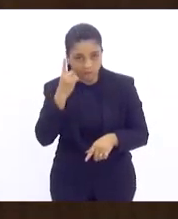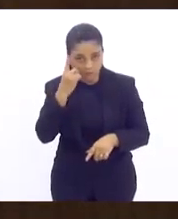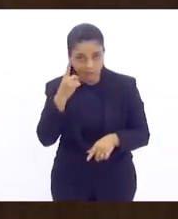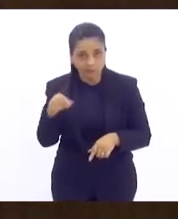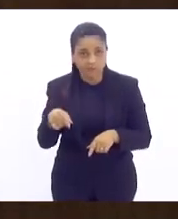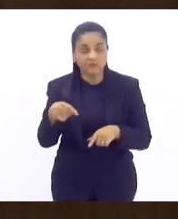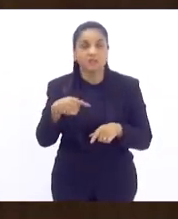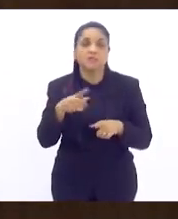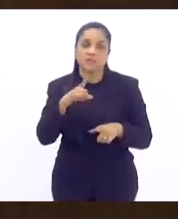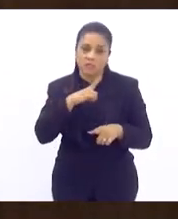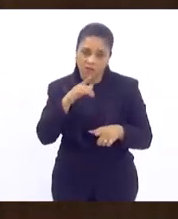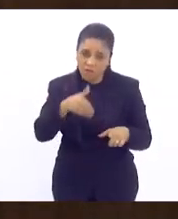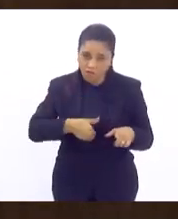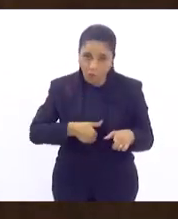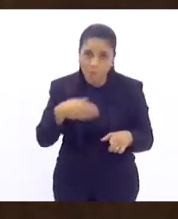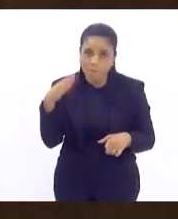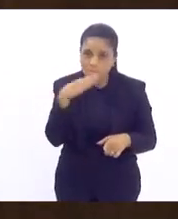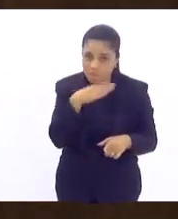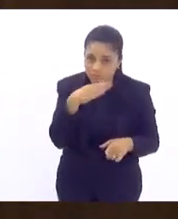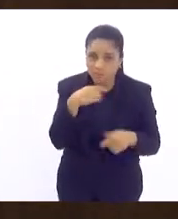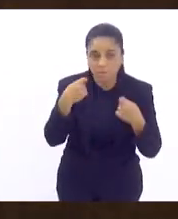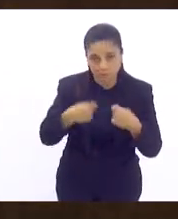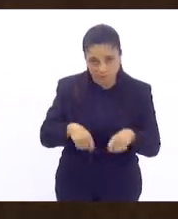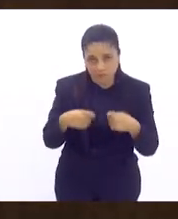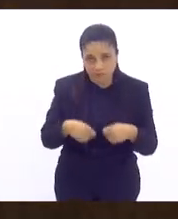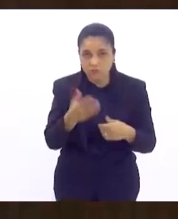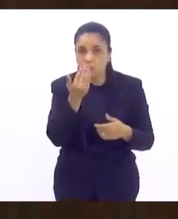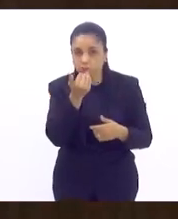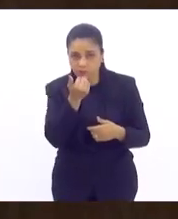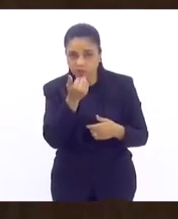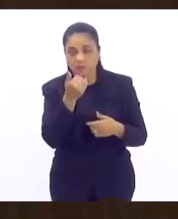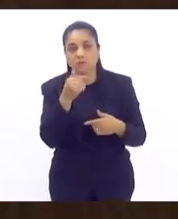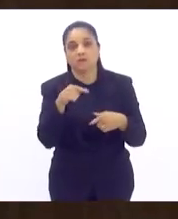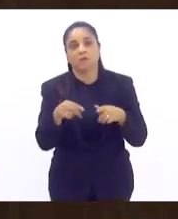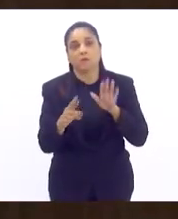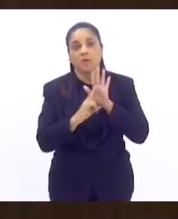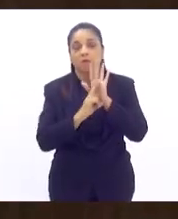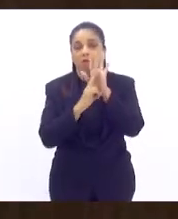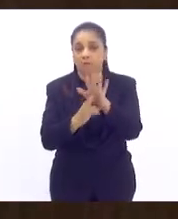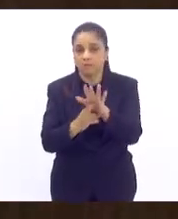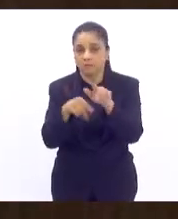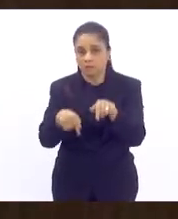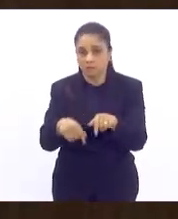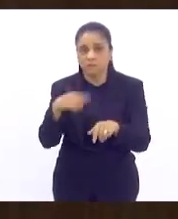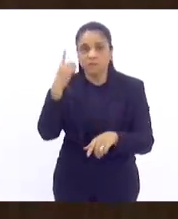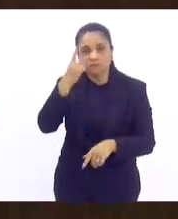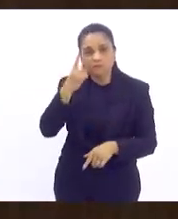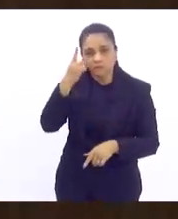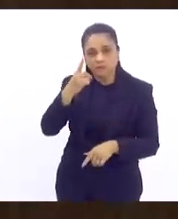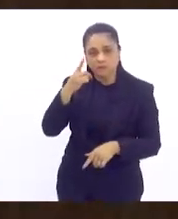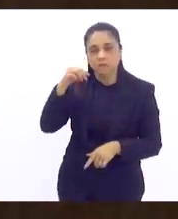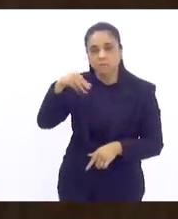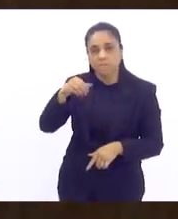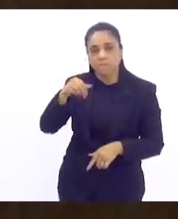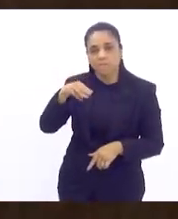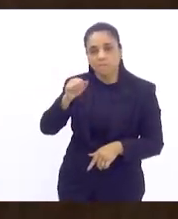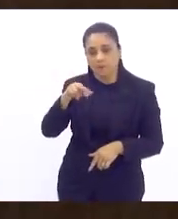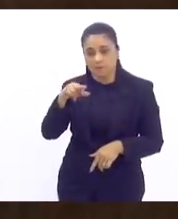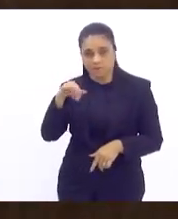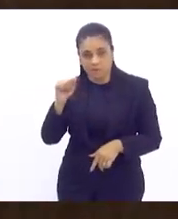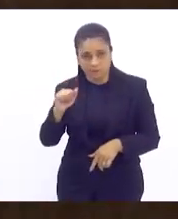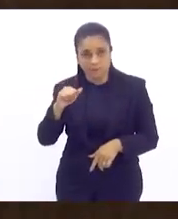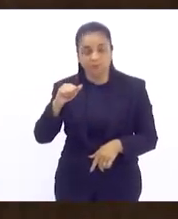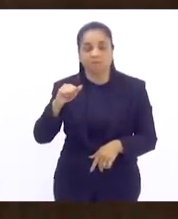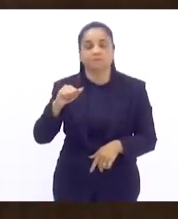como exigem todos nós aqui representados pela autoria da deputada Marina Souza e do deputado Renato Machado, nós